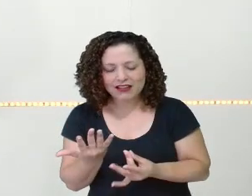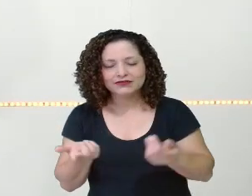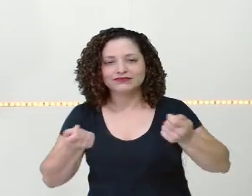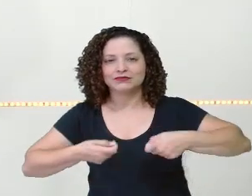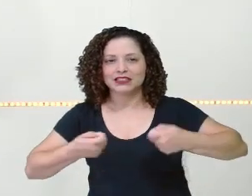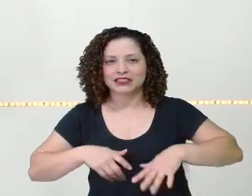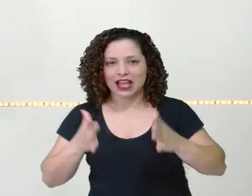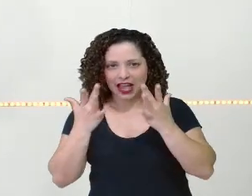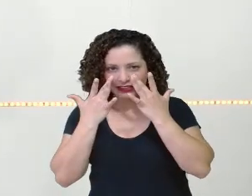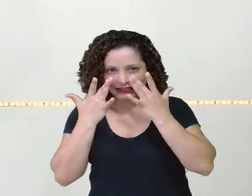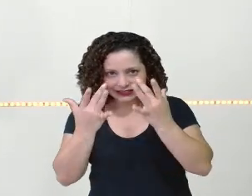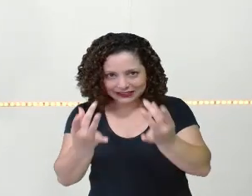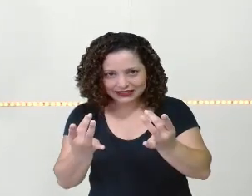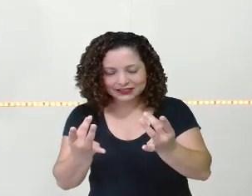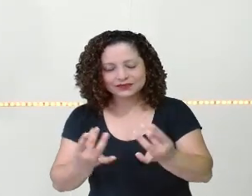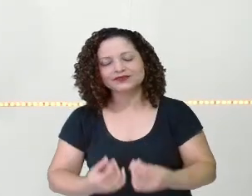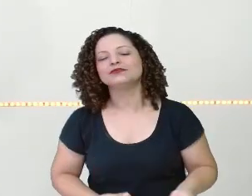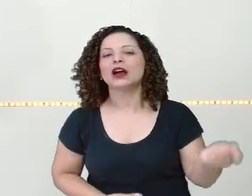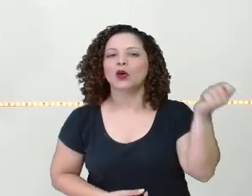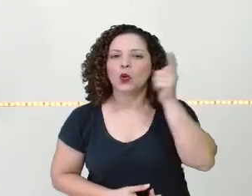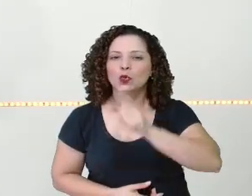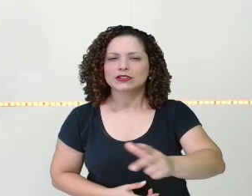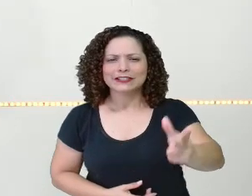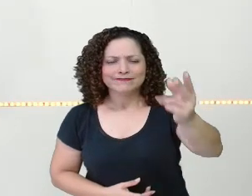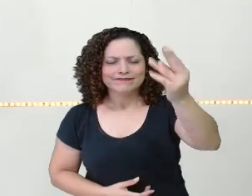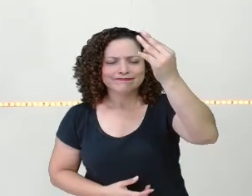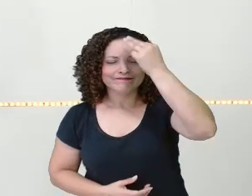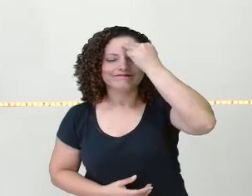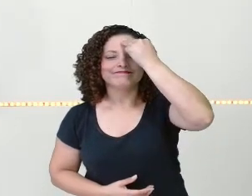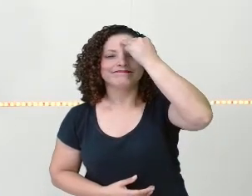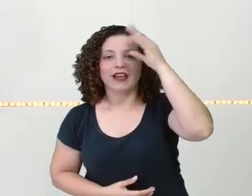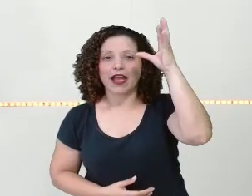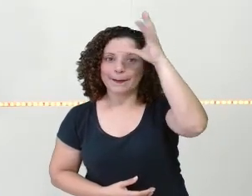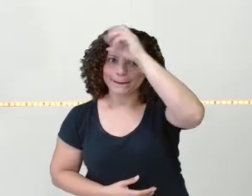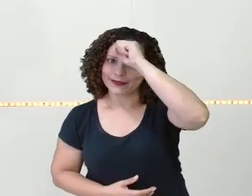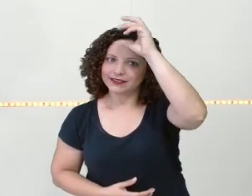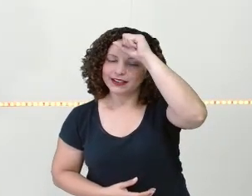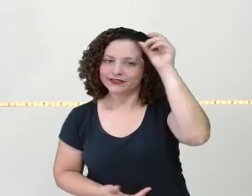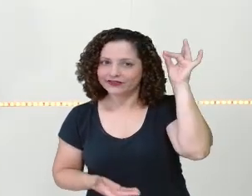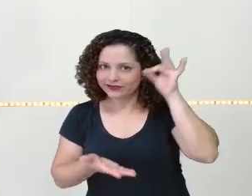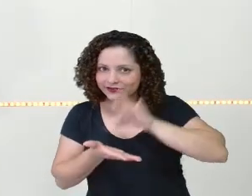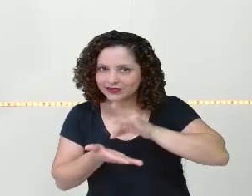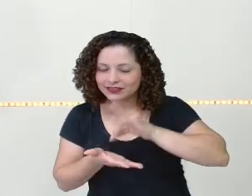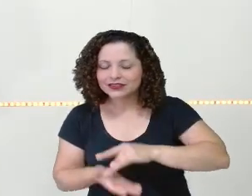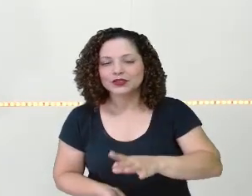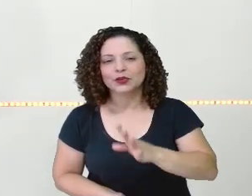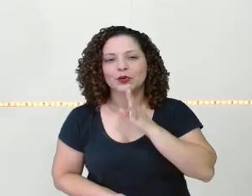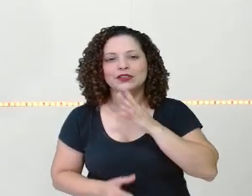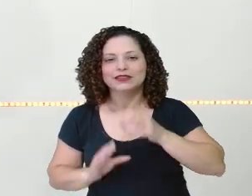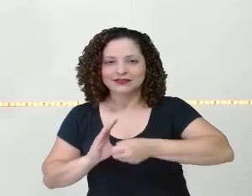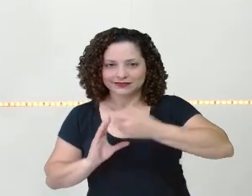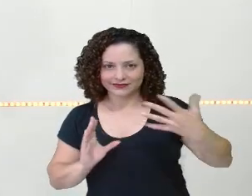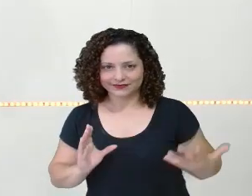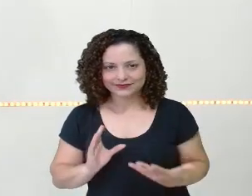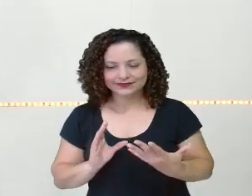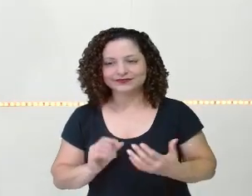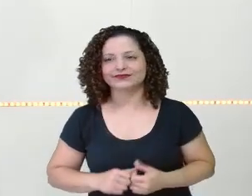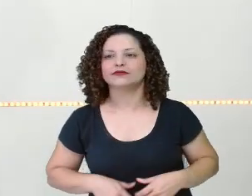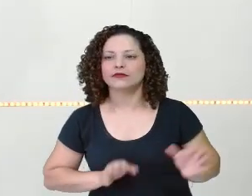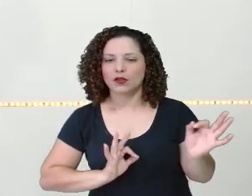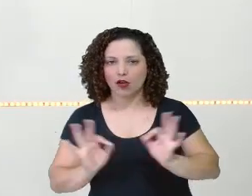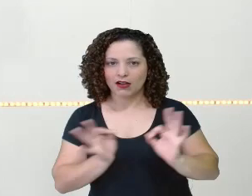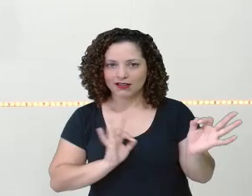observar para poder memorizar e aprender, não é? As características dele. Então,